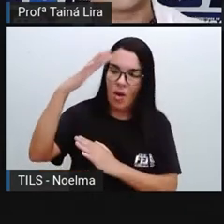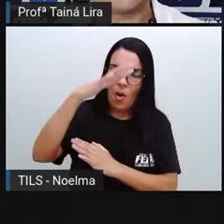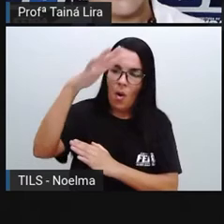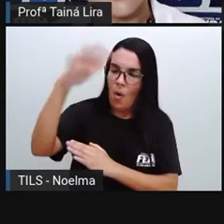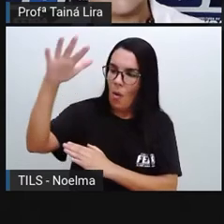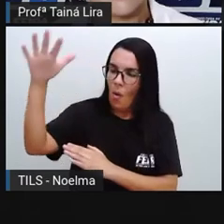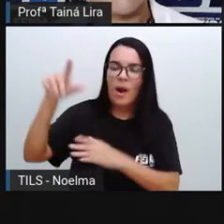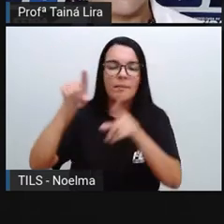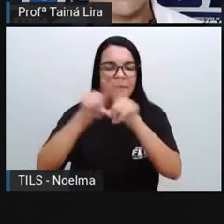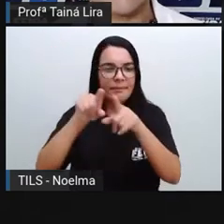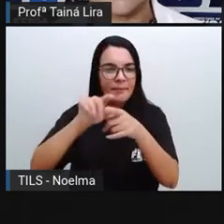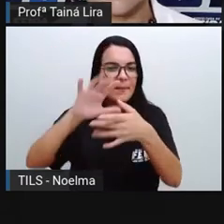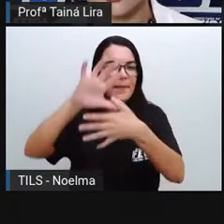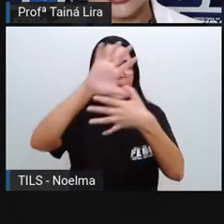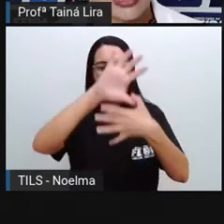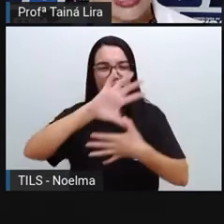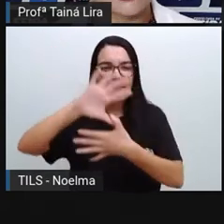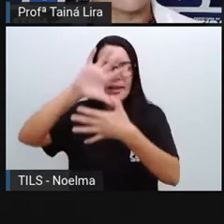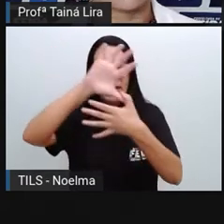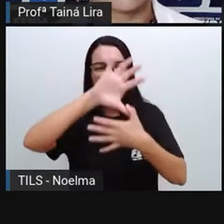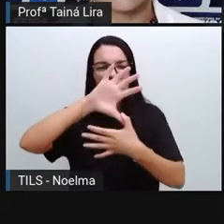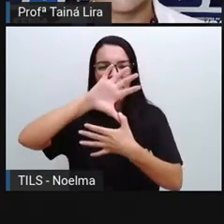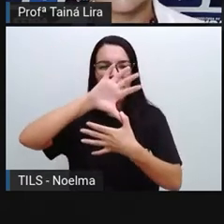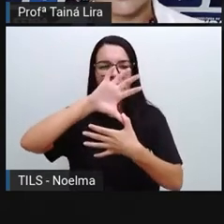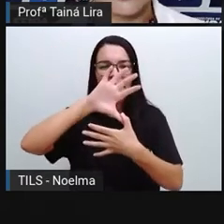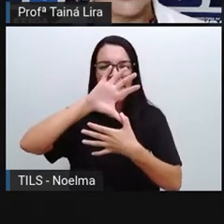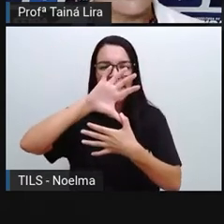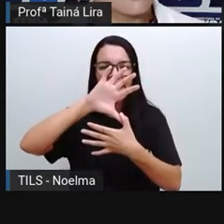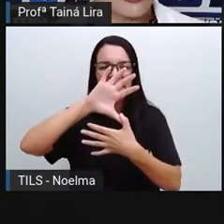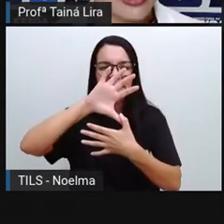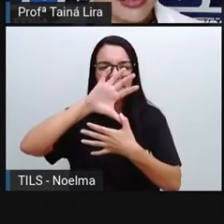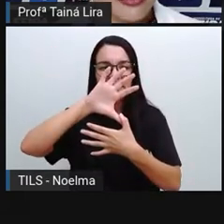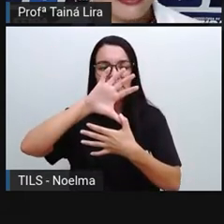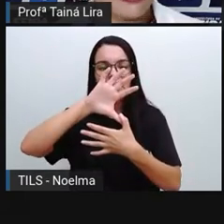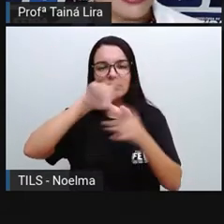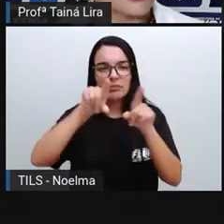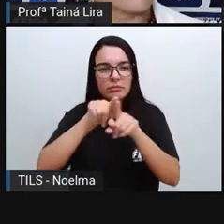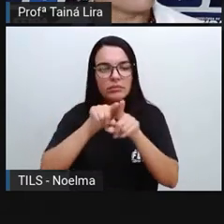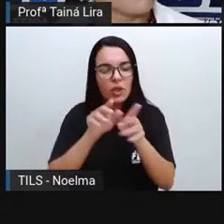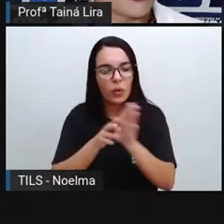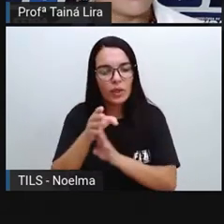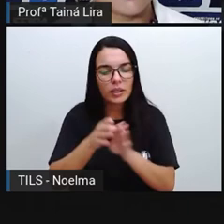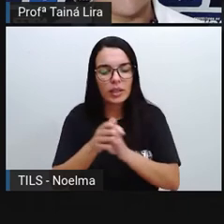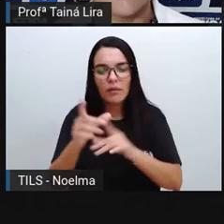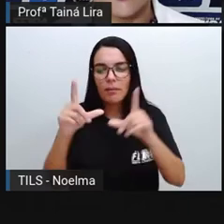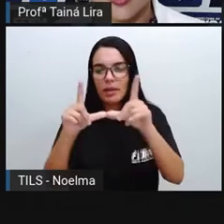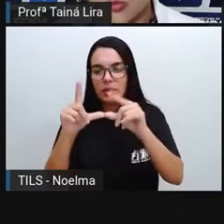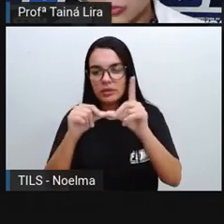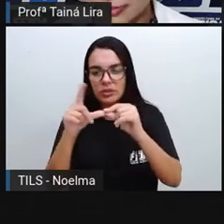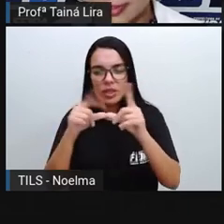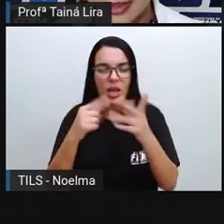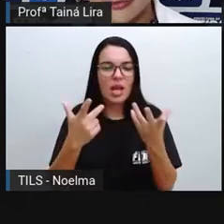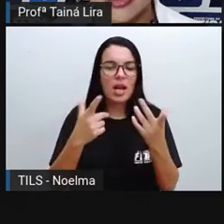pessoas se orientavam, né? Pelas estrelas, tá? Se orientavam pela Lua. Então, o céu, ele